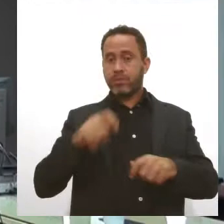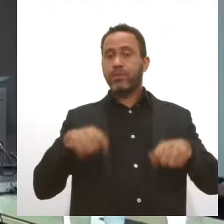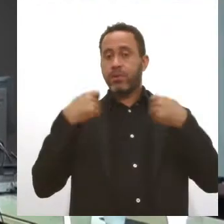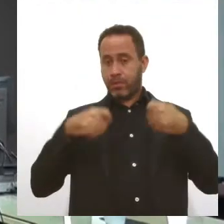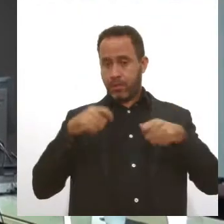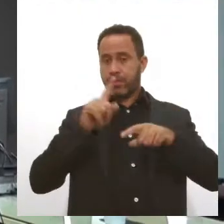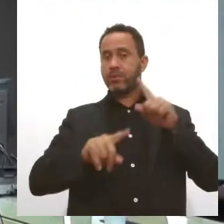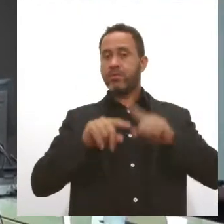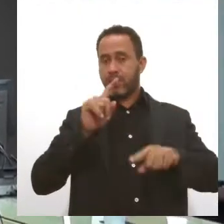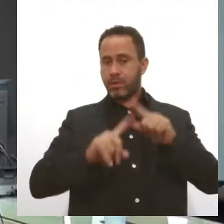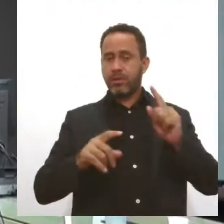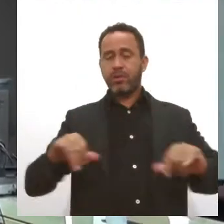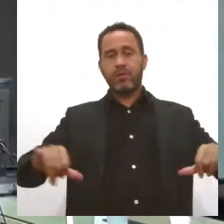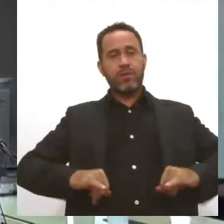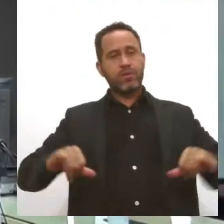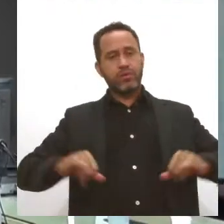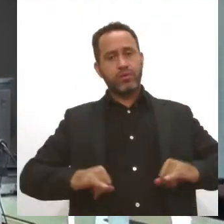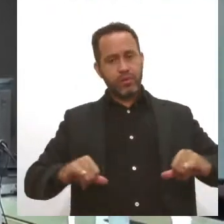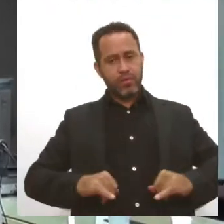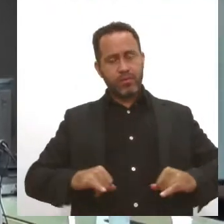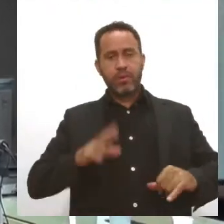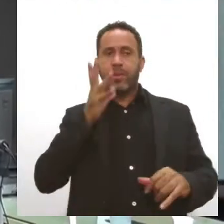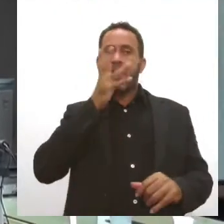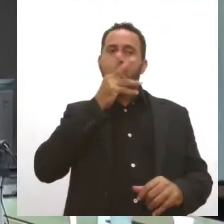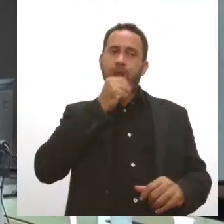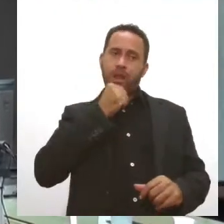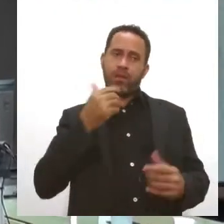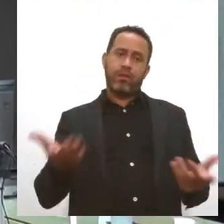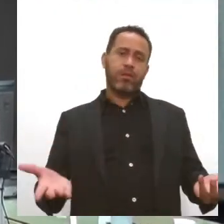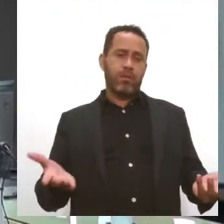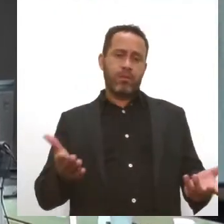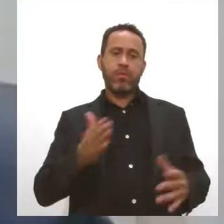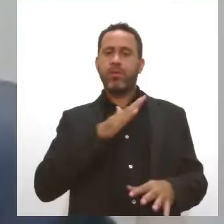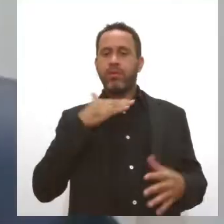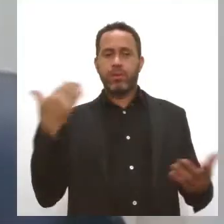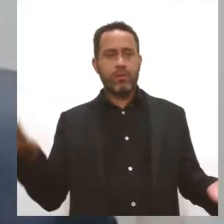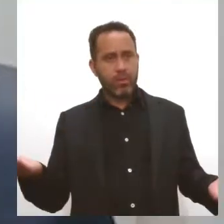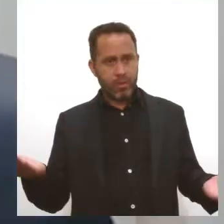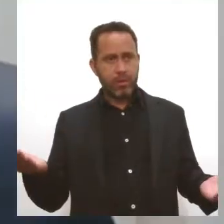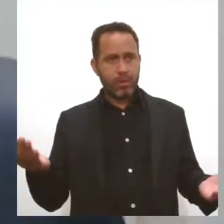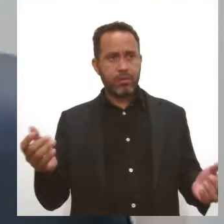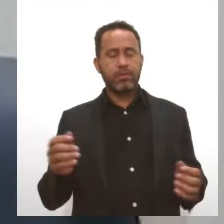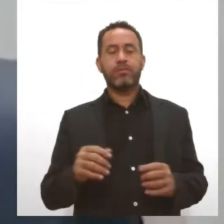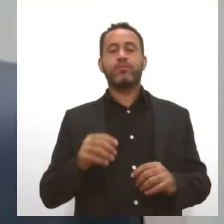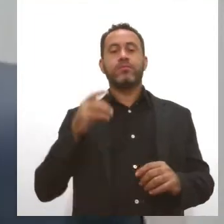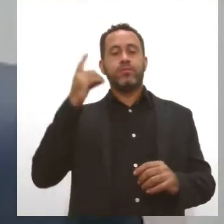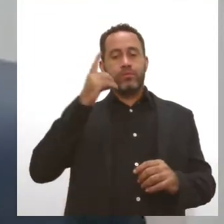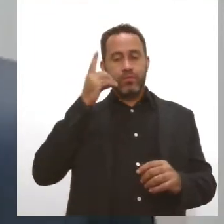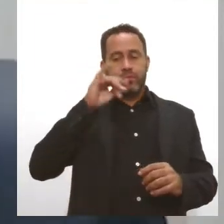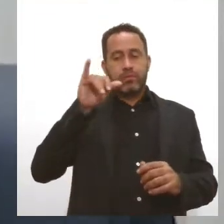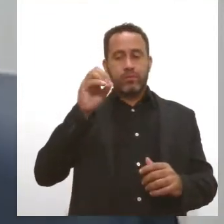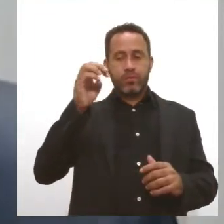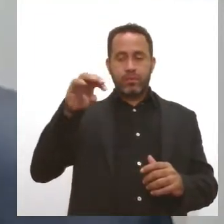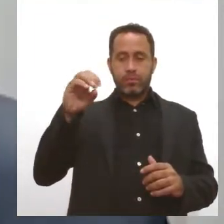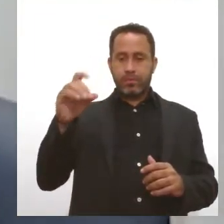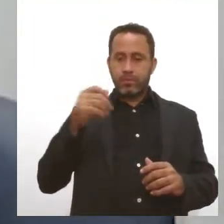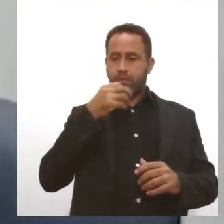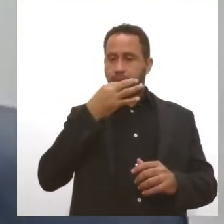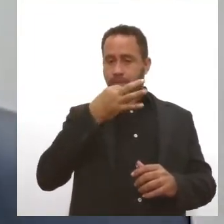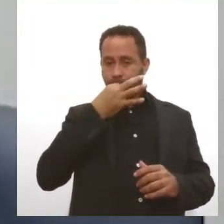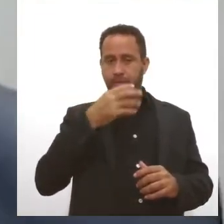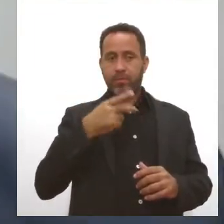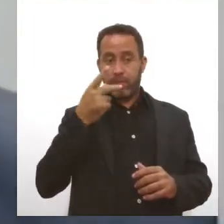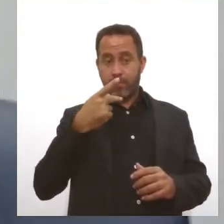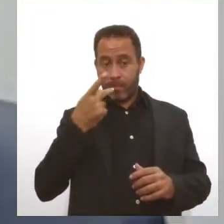não venham passar tanto tempo e vir, infelizmente, no final, alguns a perderem as suas vidas. O deputado João Marcelo também se pronunciou na sessão